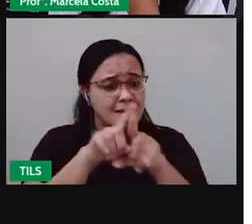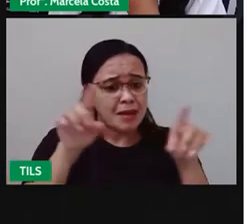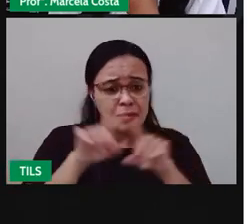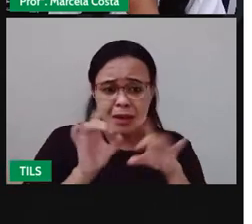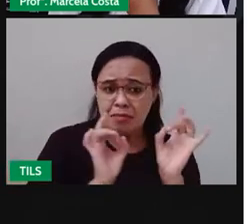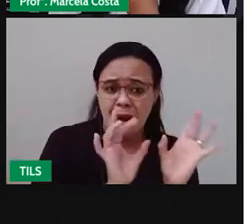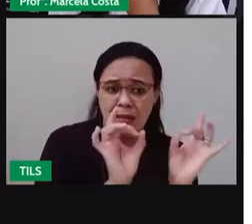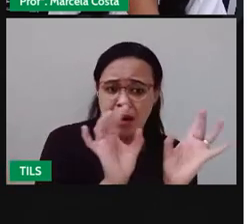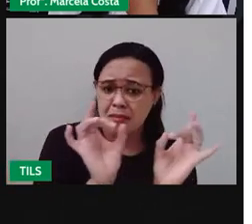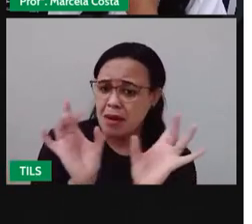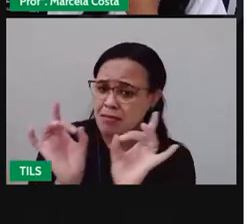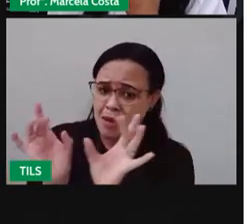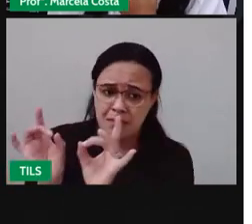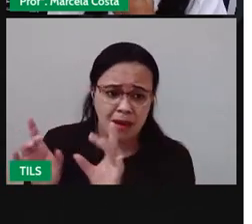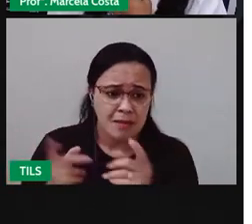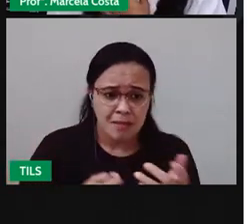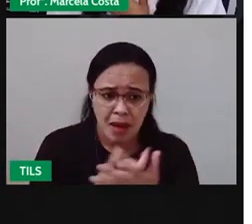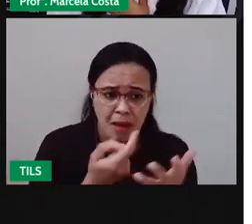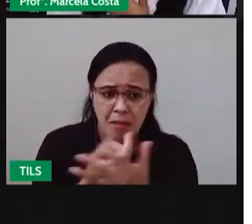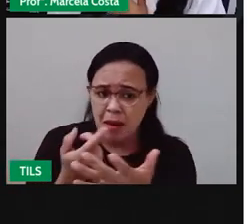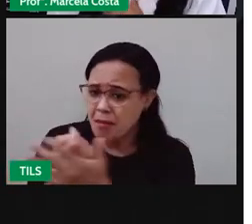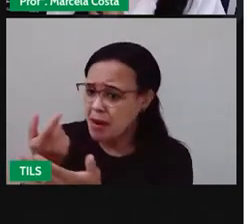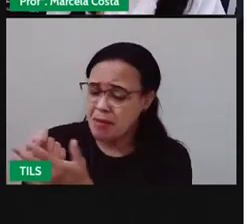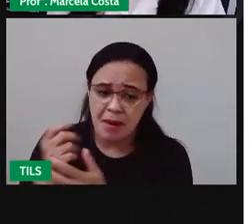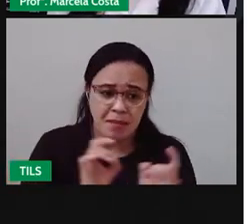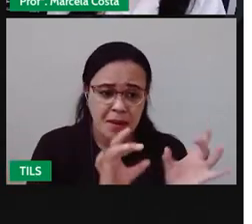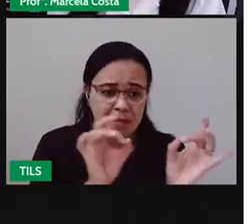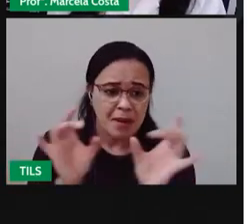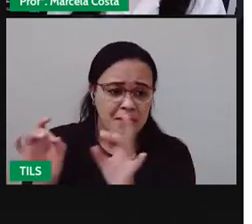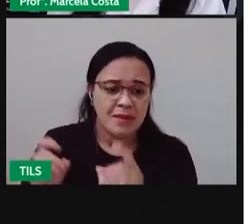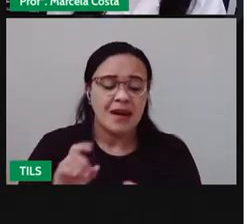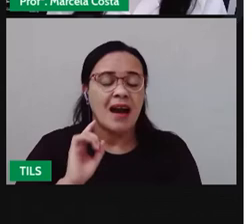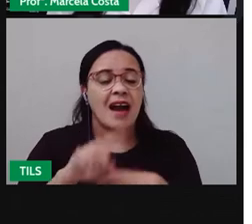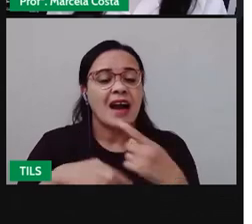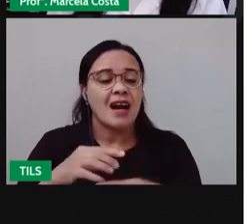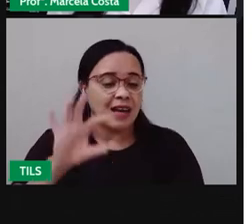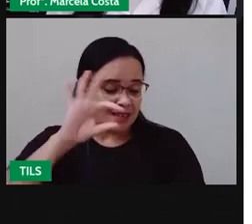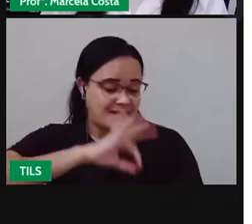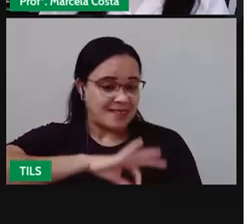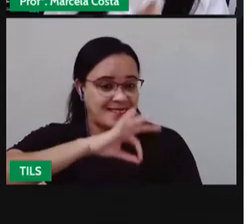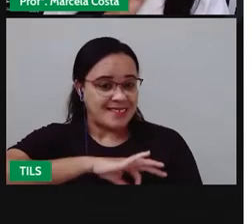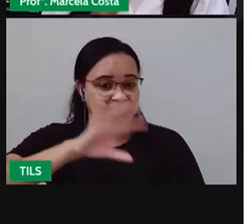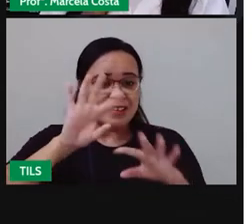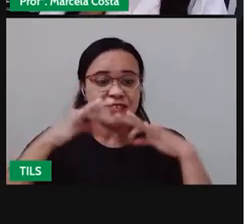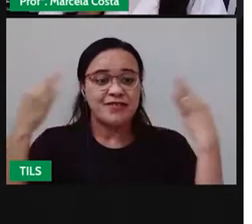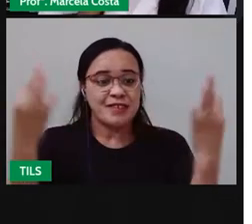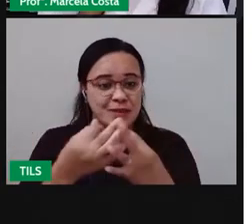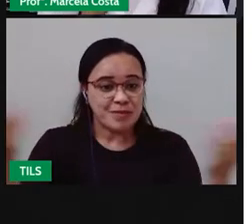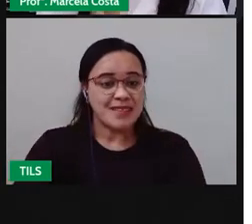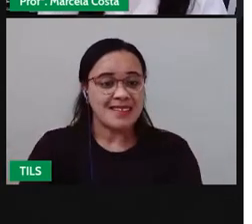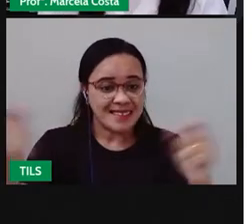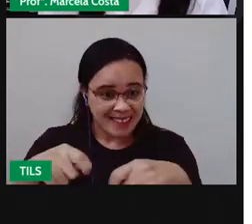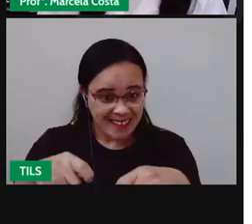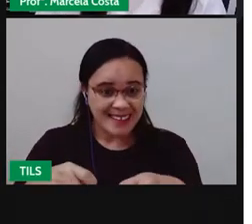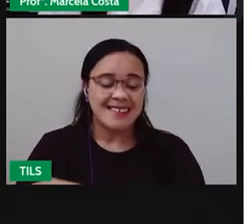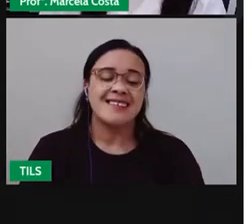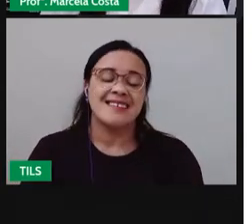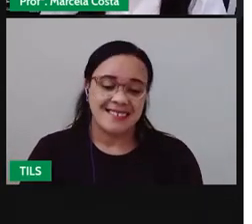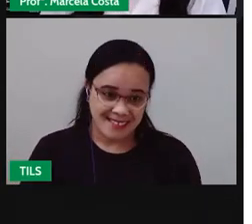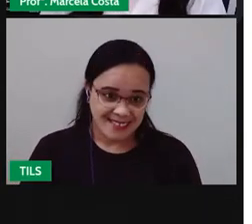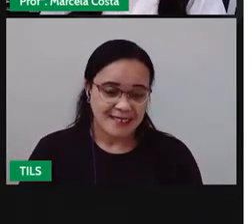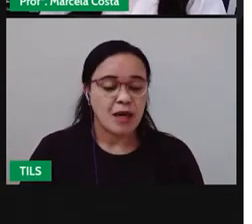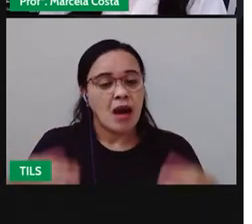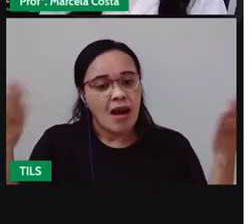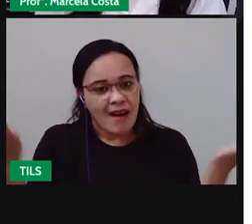para as famílias por meio do cultivo dessas plantas agora vamos deixar uma atividade aí para